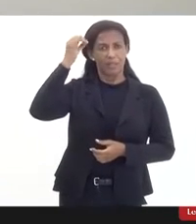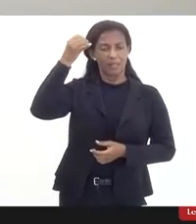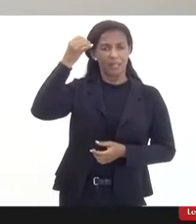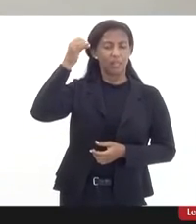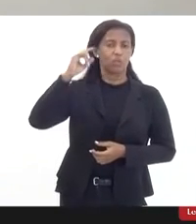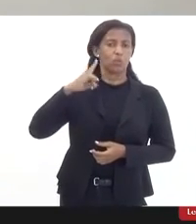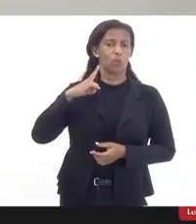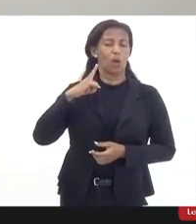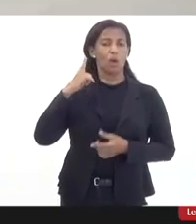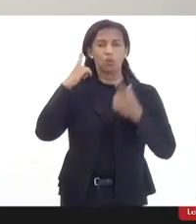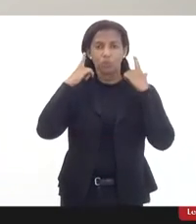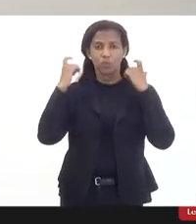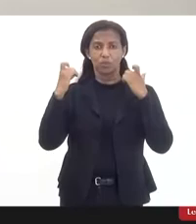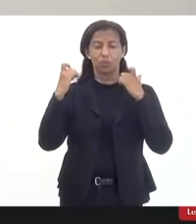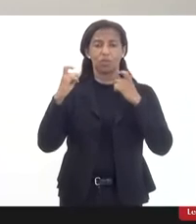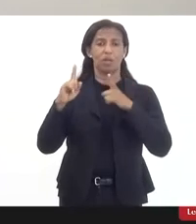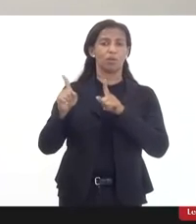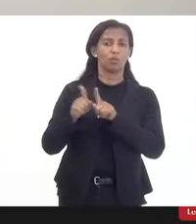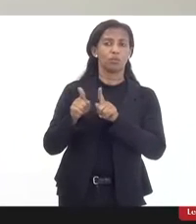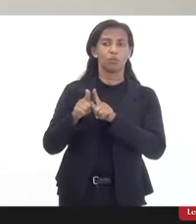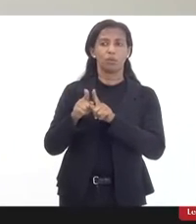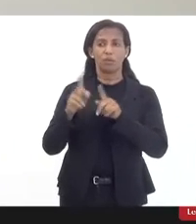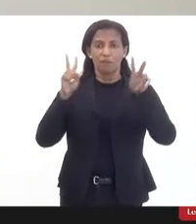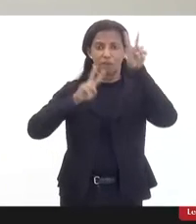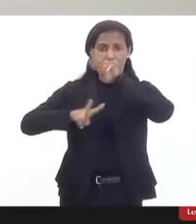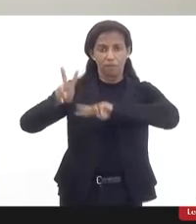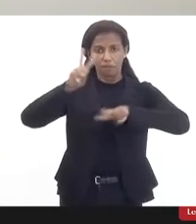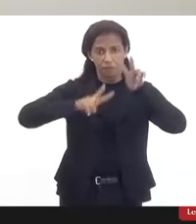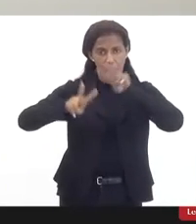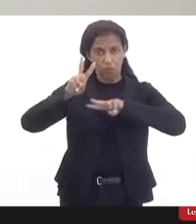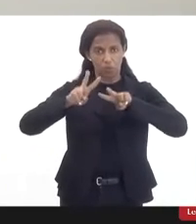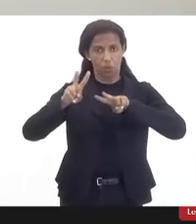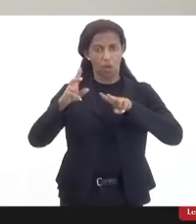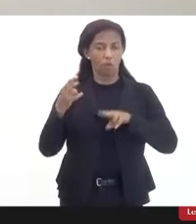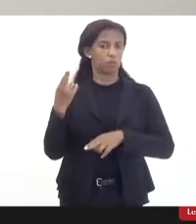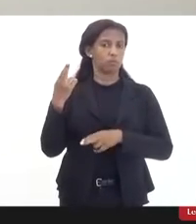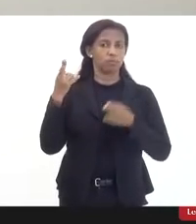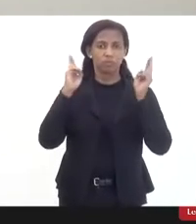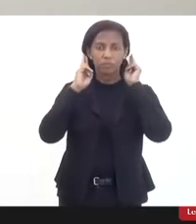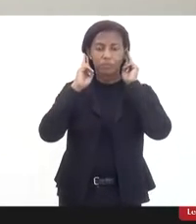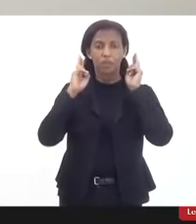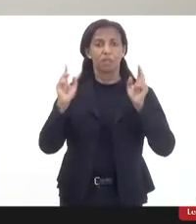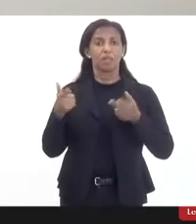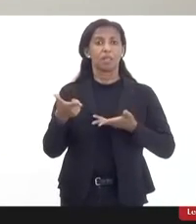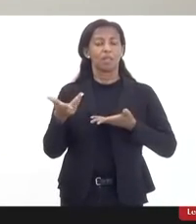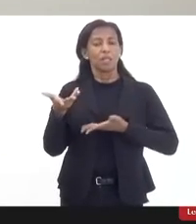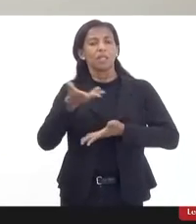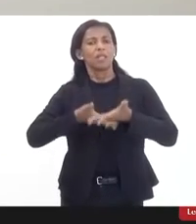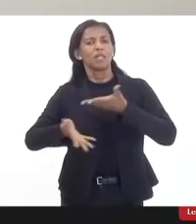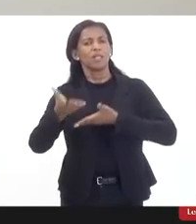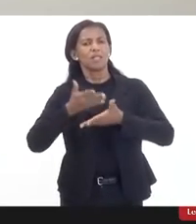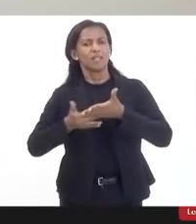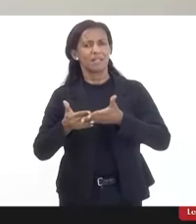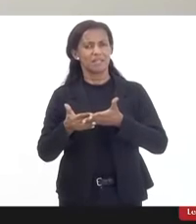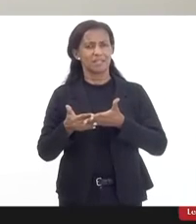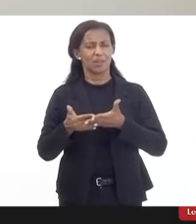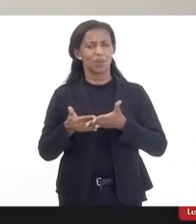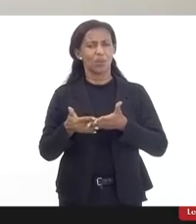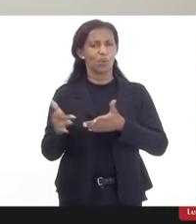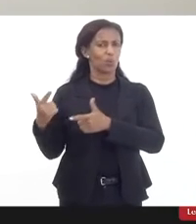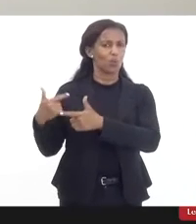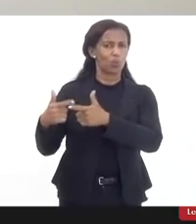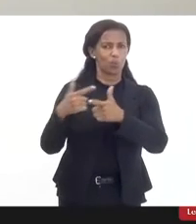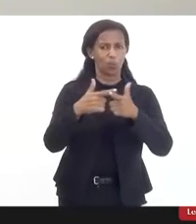sensorial, sensorial, leia-se, visual e auditiva, que, em interação com as barreiras, pode ter a sua